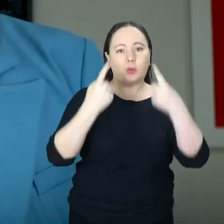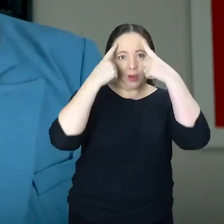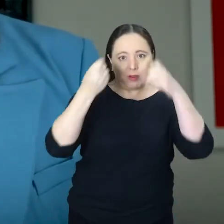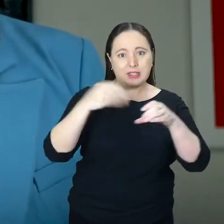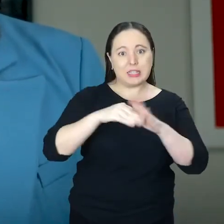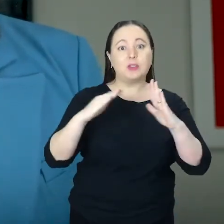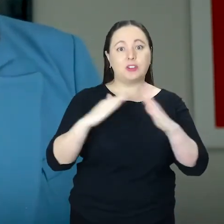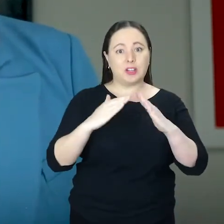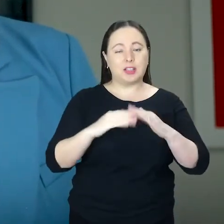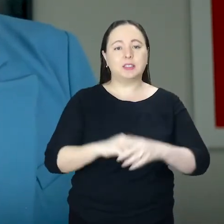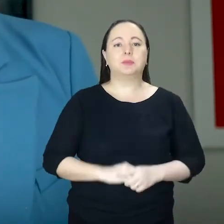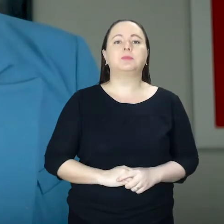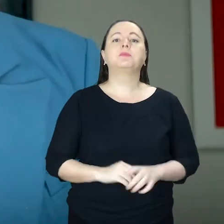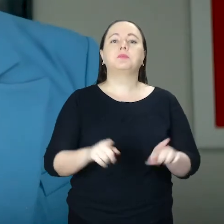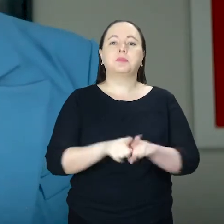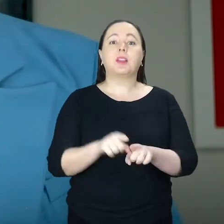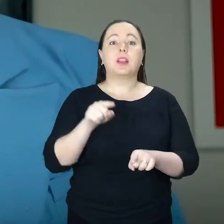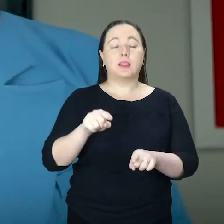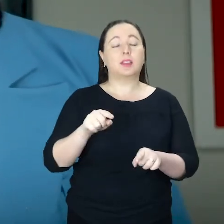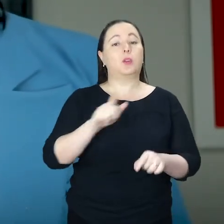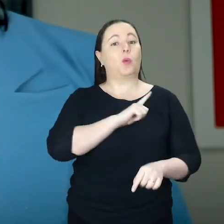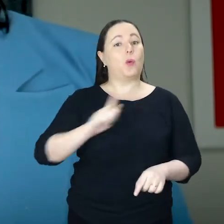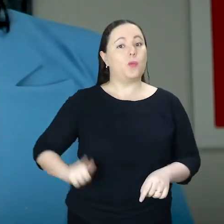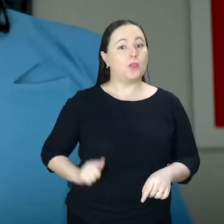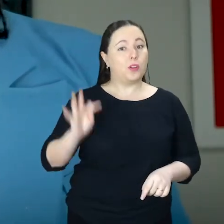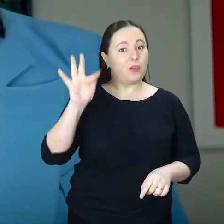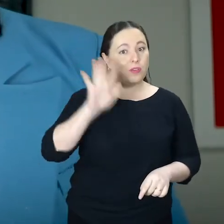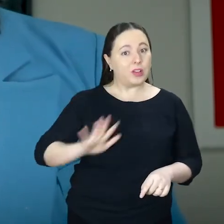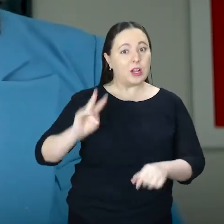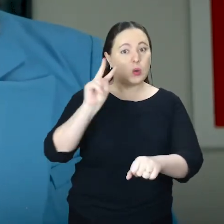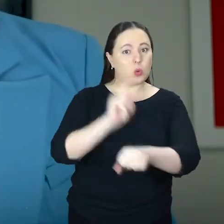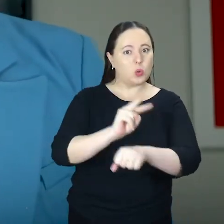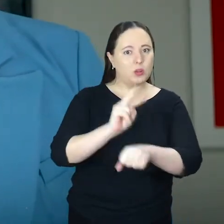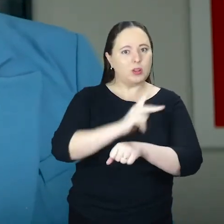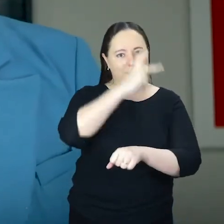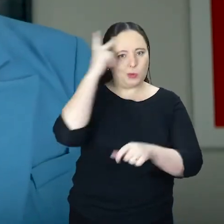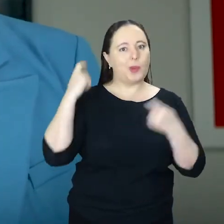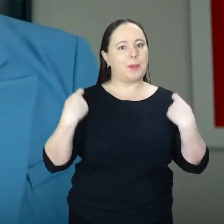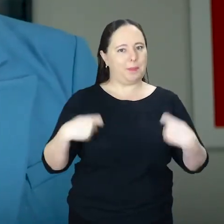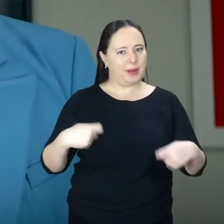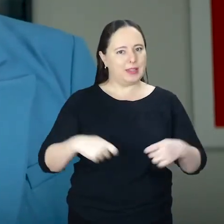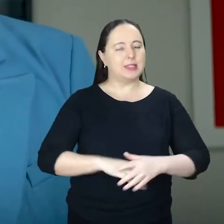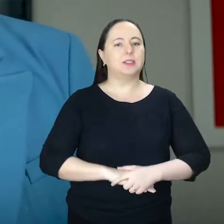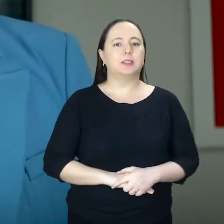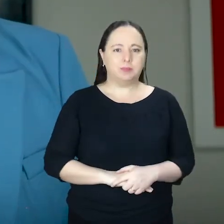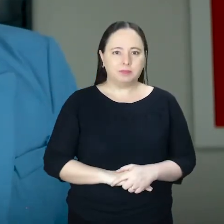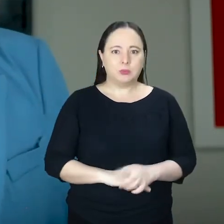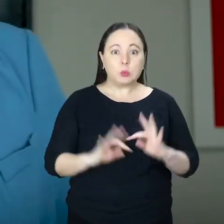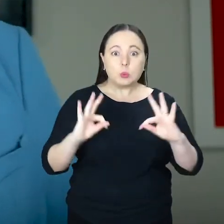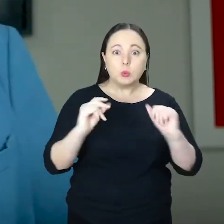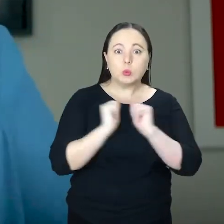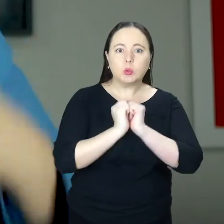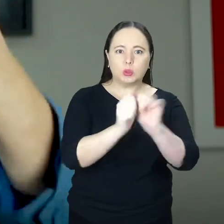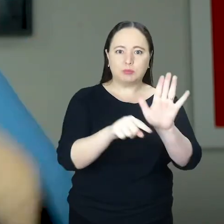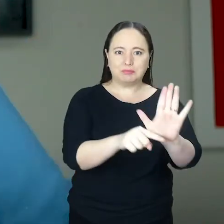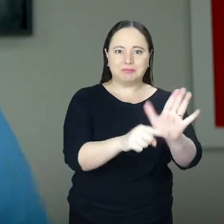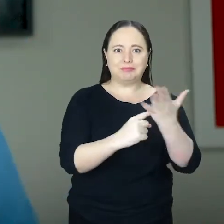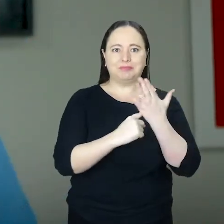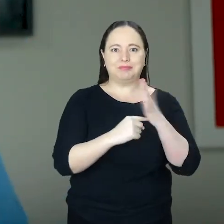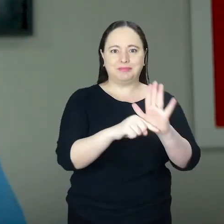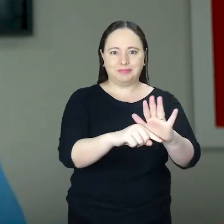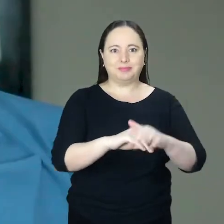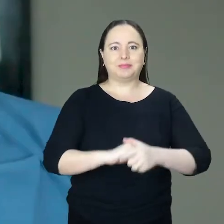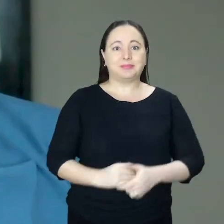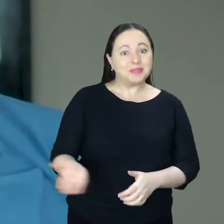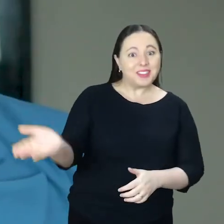doméstica. É assim que o governo federal cuida de quem mais precisa. É todo mundo cuidando